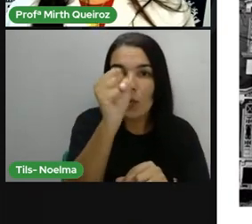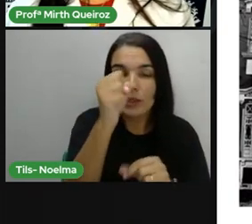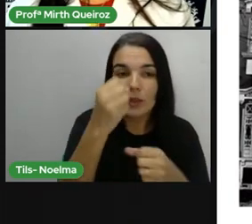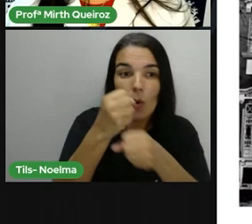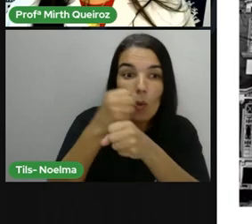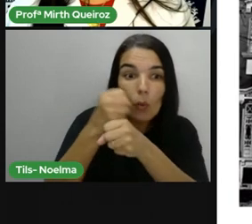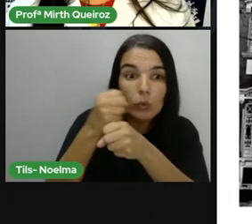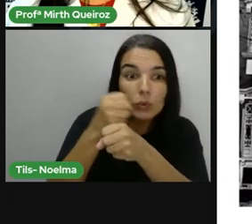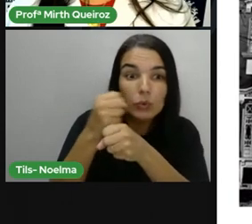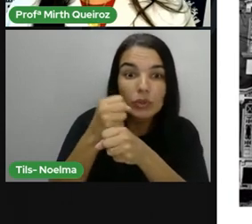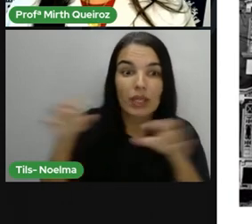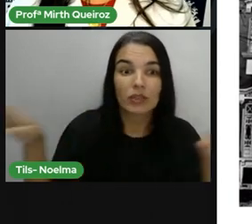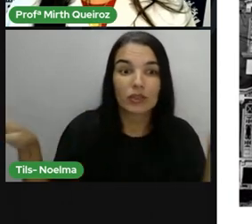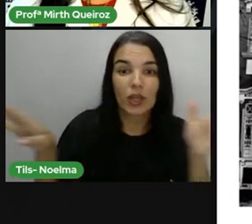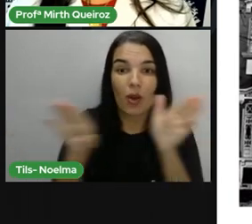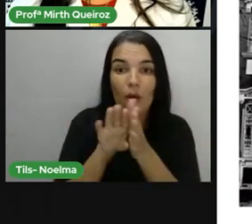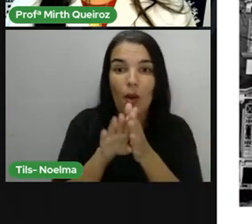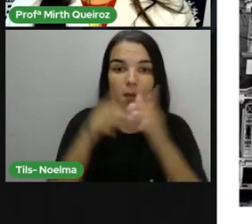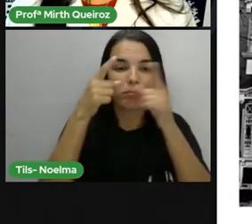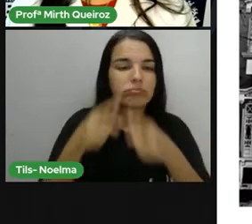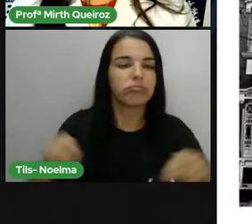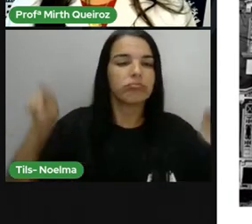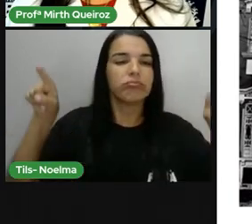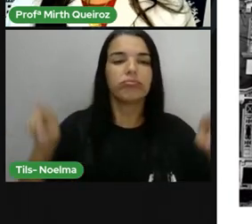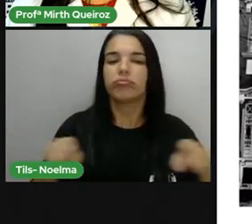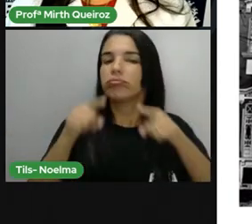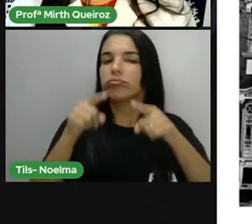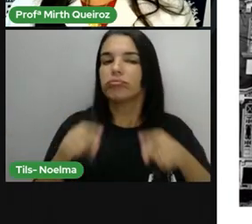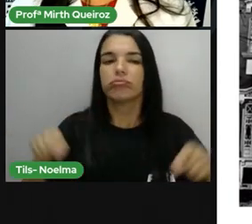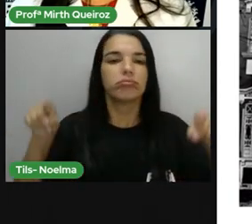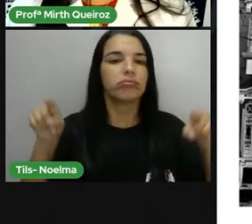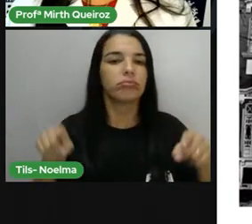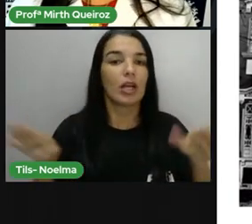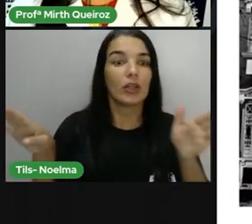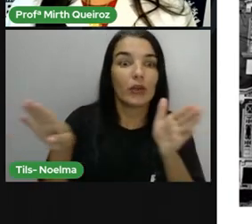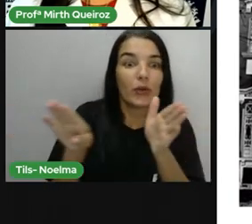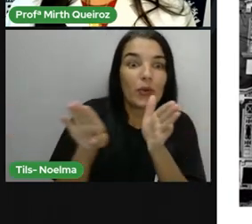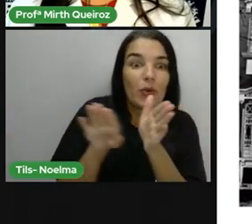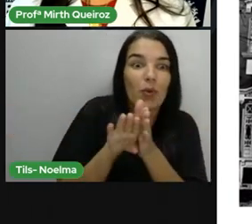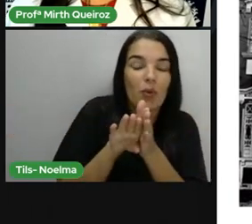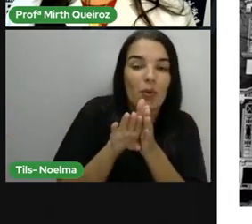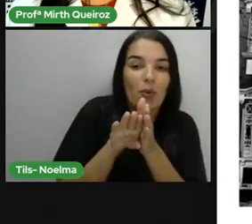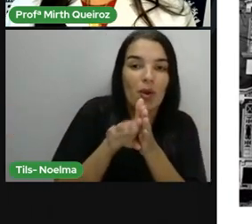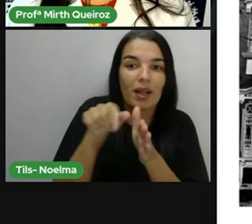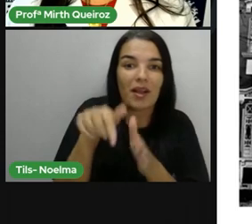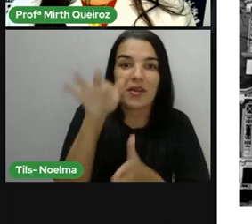Ano em que a Filarmônica foi provavelmente fundada, esse prédio aí da Filarmônica.